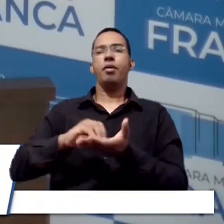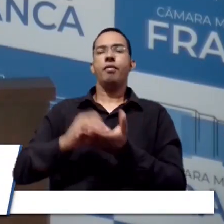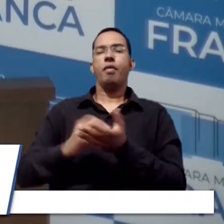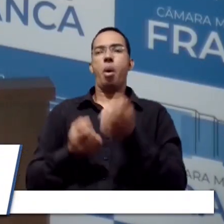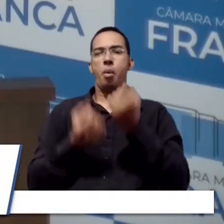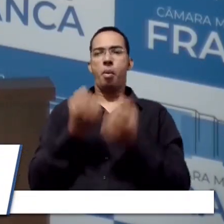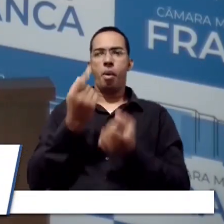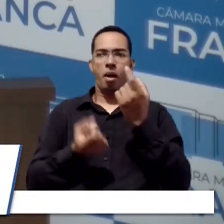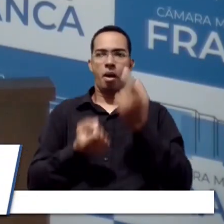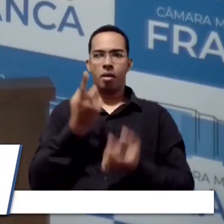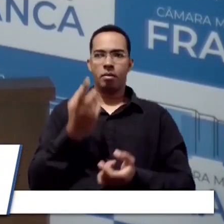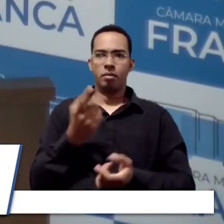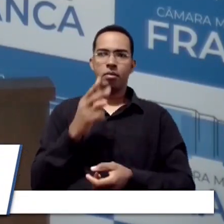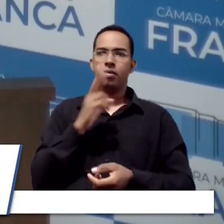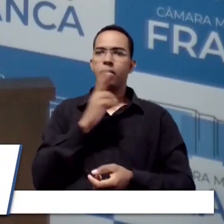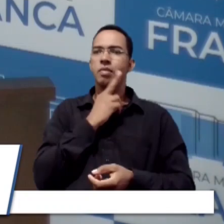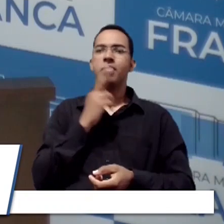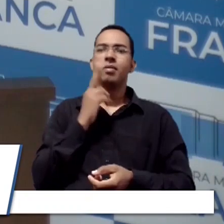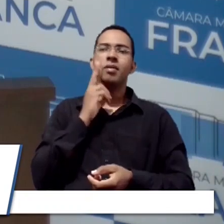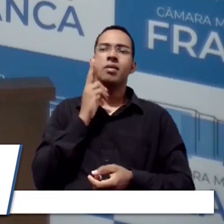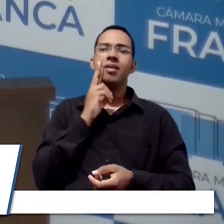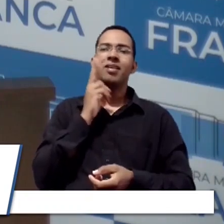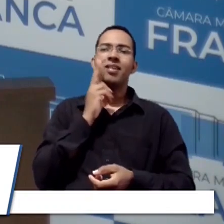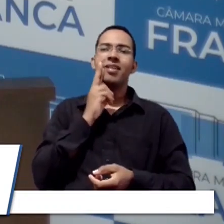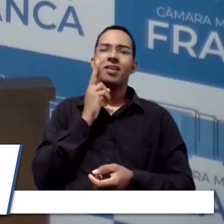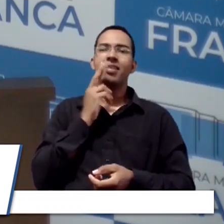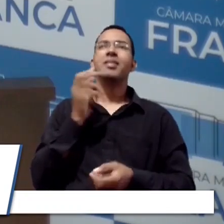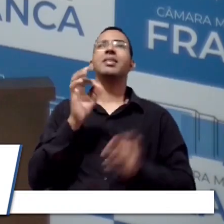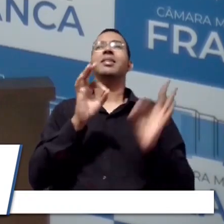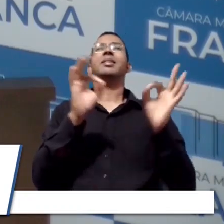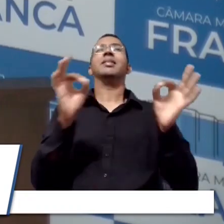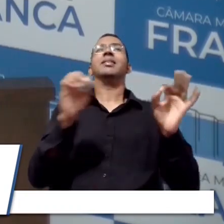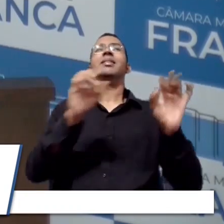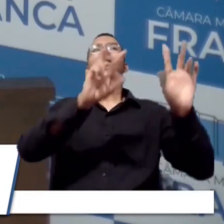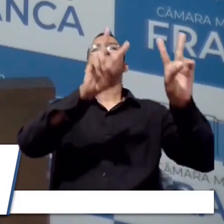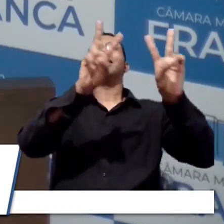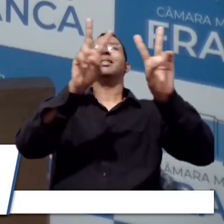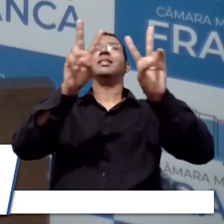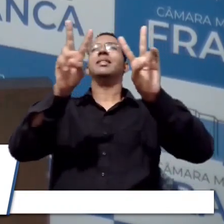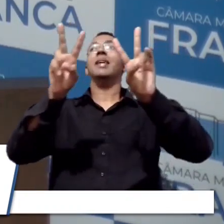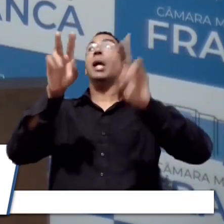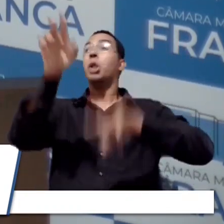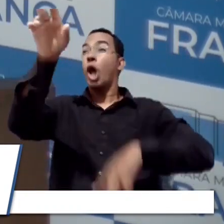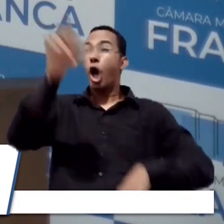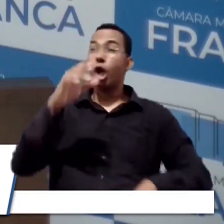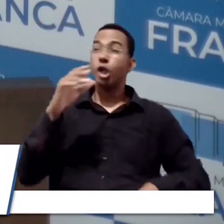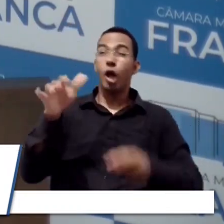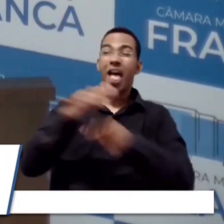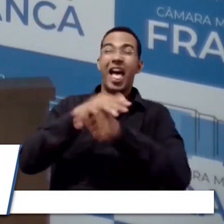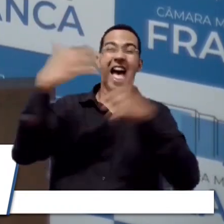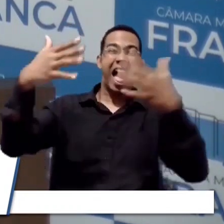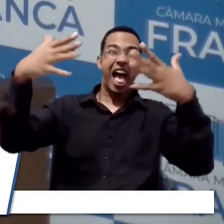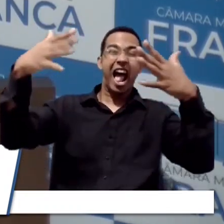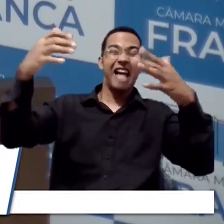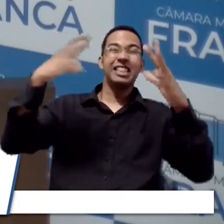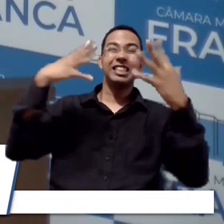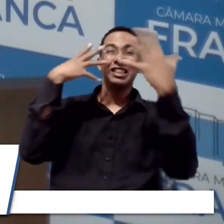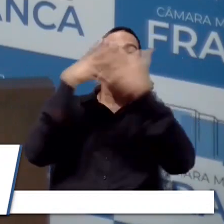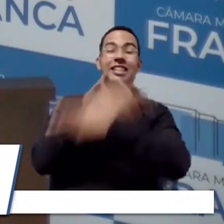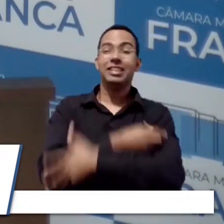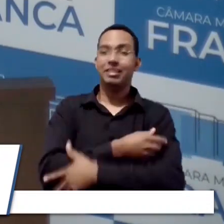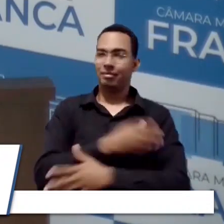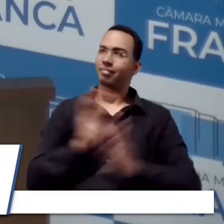e um refrigerante para ele ficar assistindo lá. Olha lá, nossa, está inundando tudo. Olha que bonito. Olha